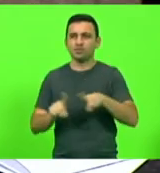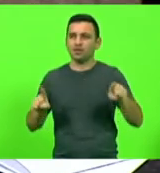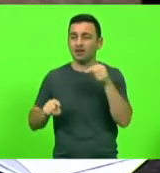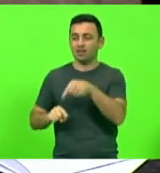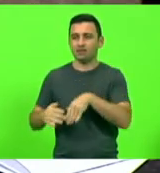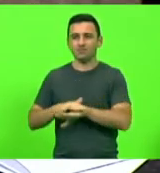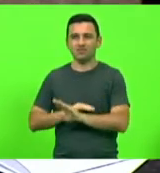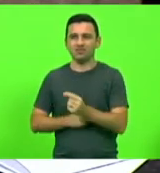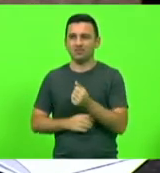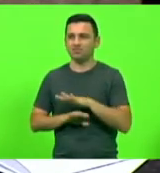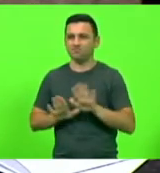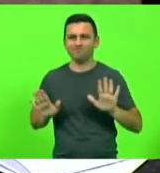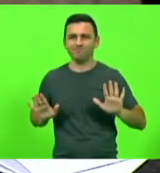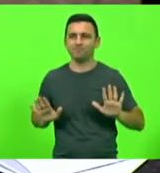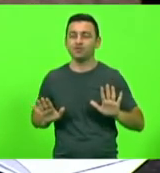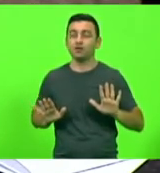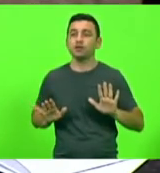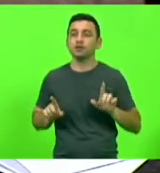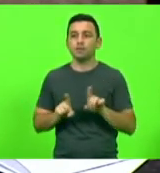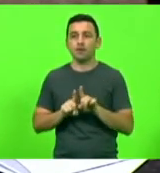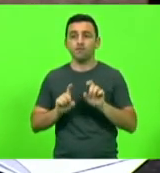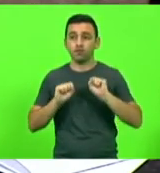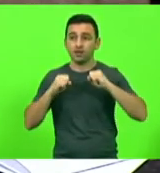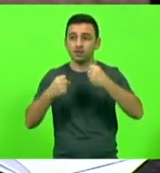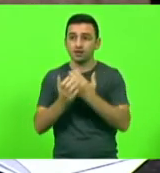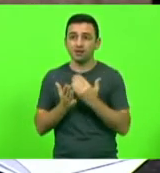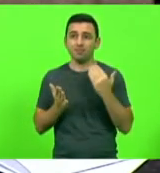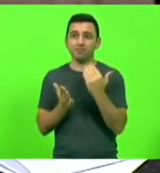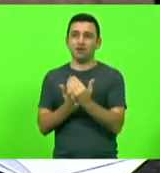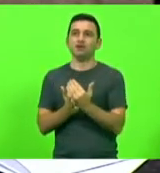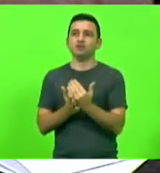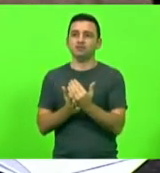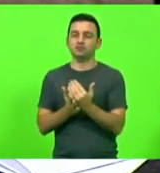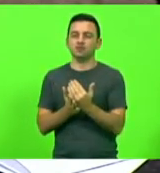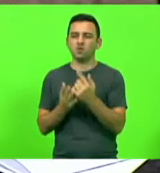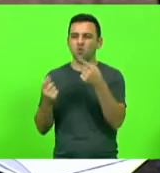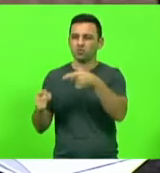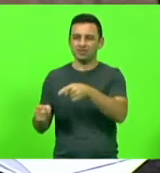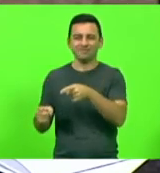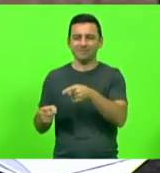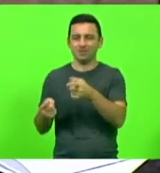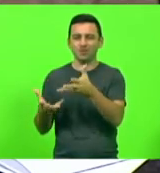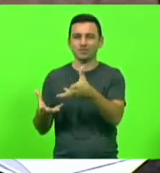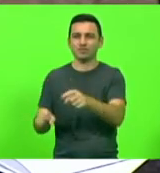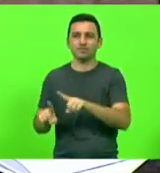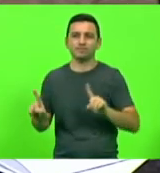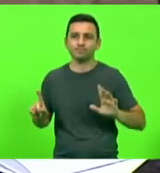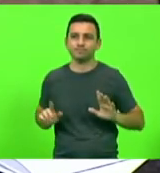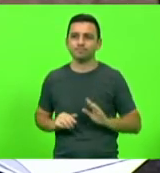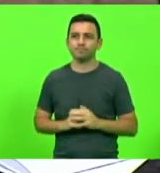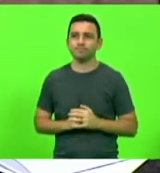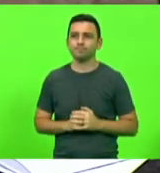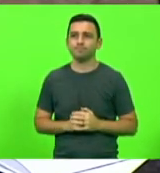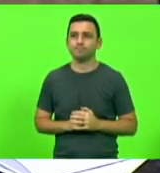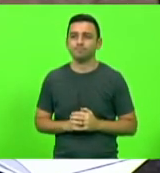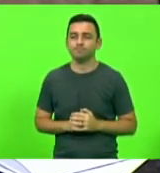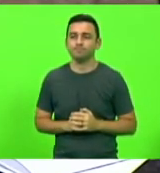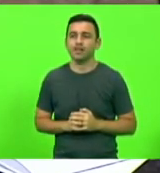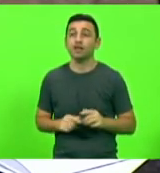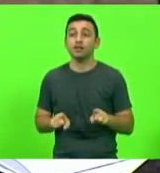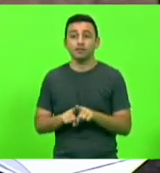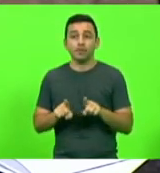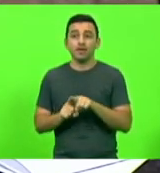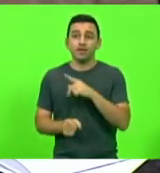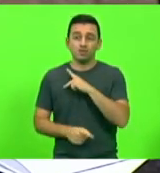essa iniciativa contra esse fundão imoral. Também quero falar aqui, presidente, e aí